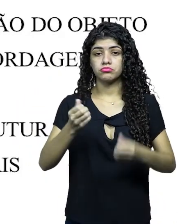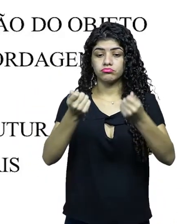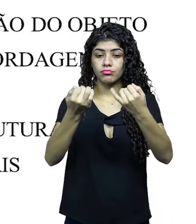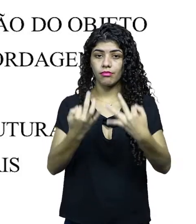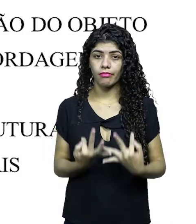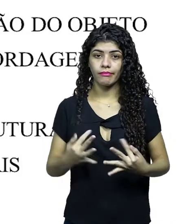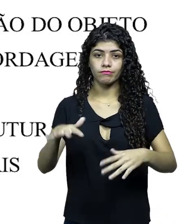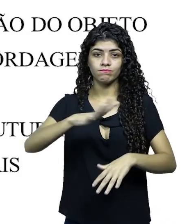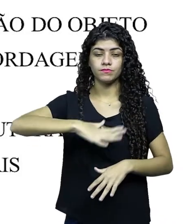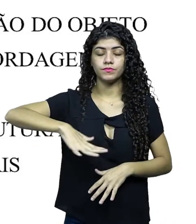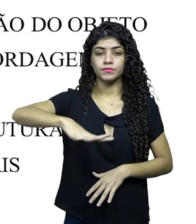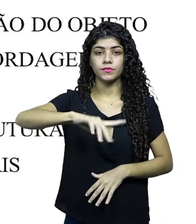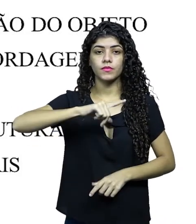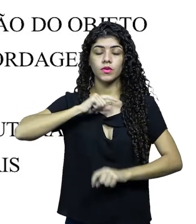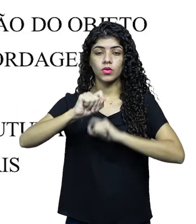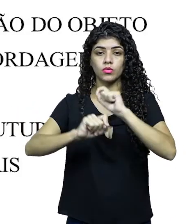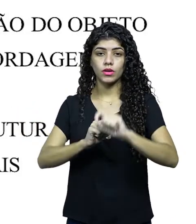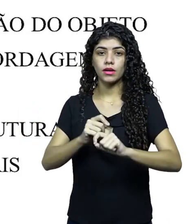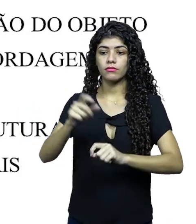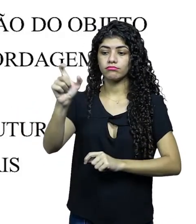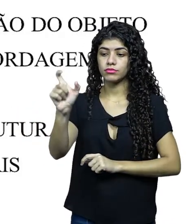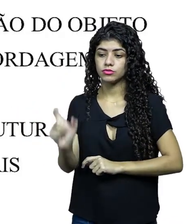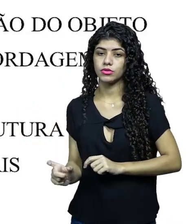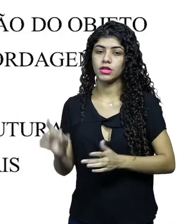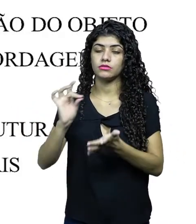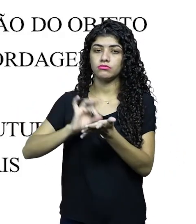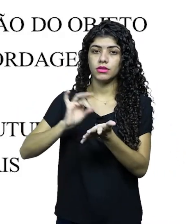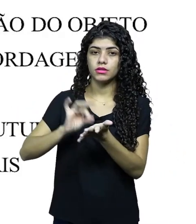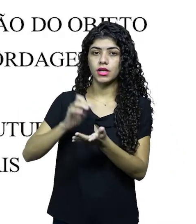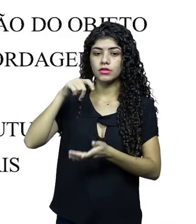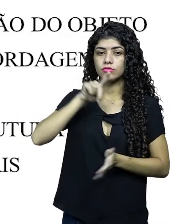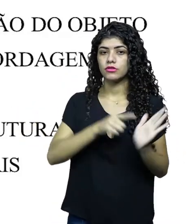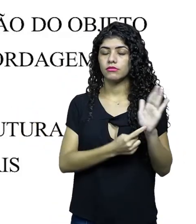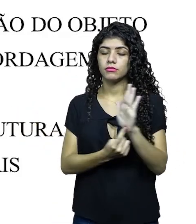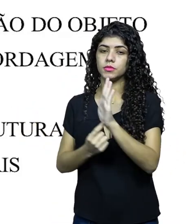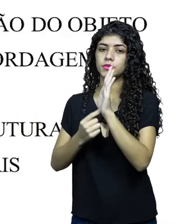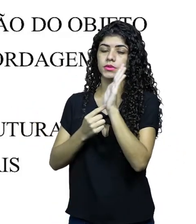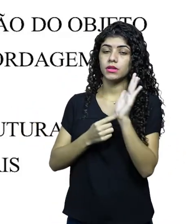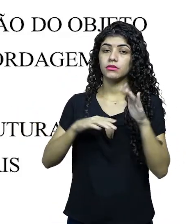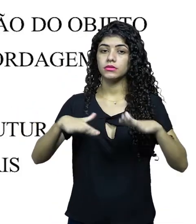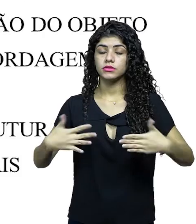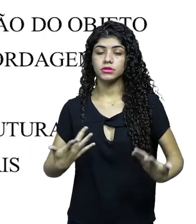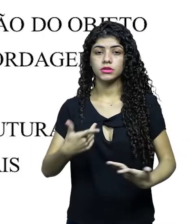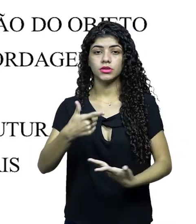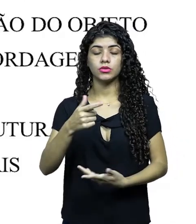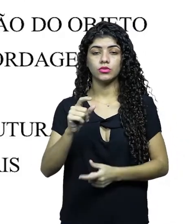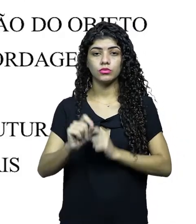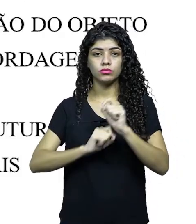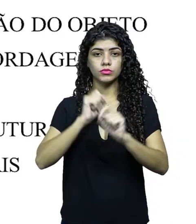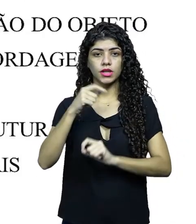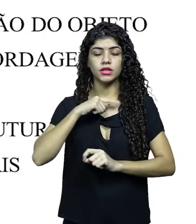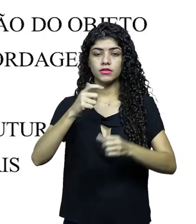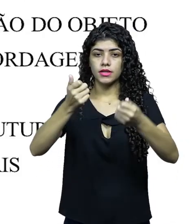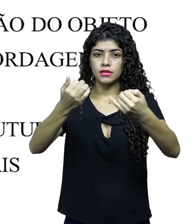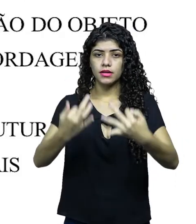objeto. E o objeto, em geral, né? São o quê? Personagens reais que você vai abordar. Então, a gente